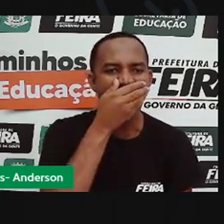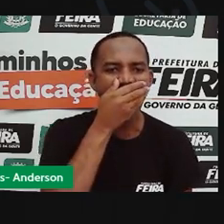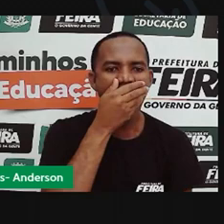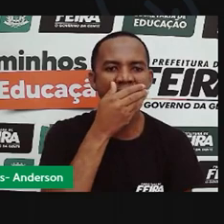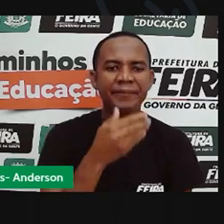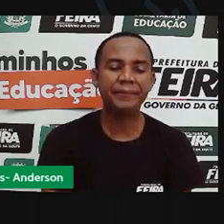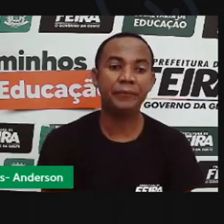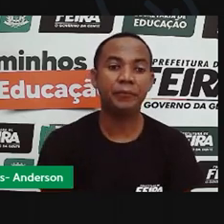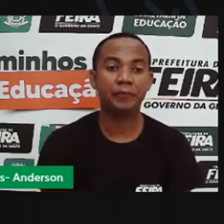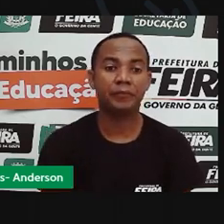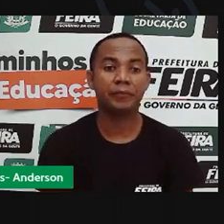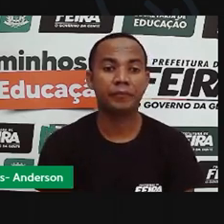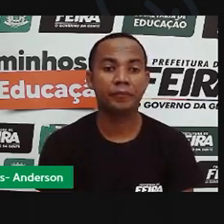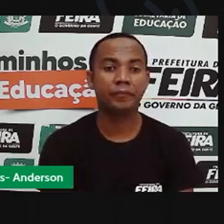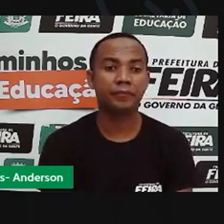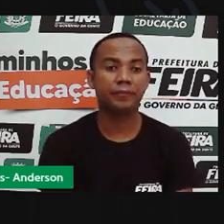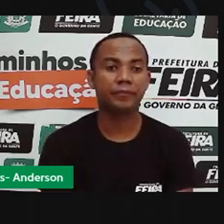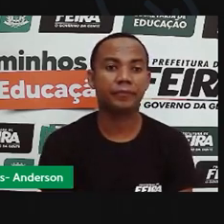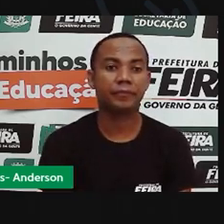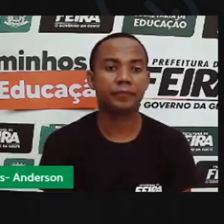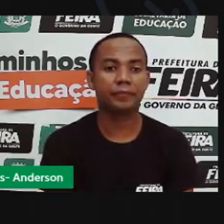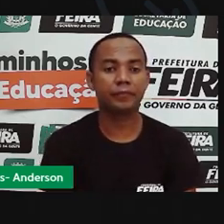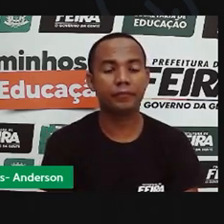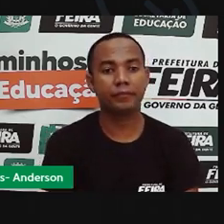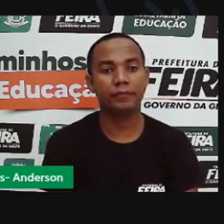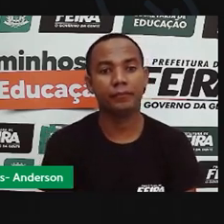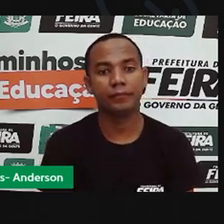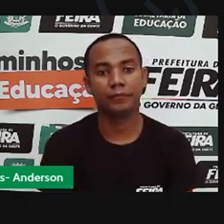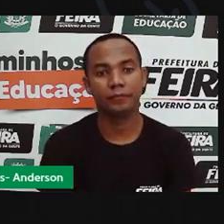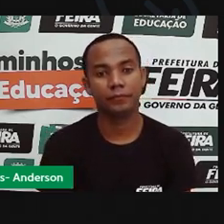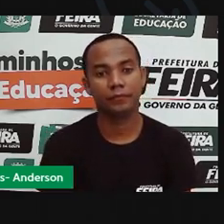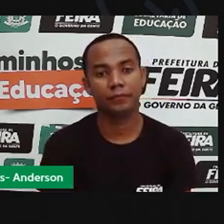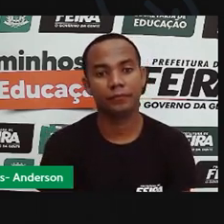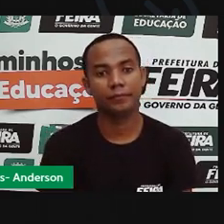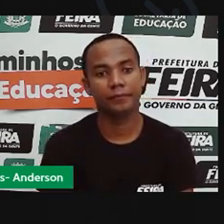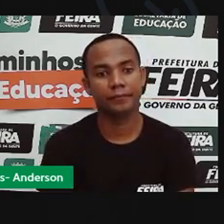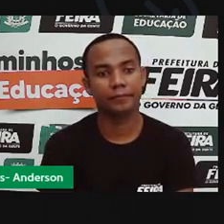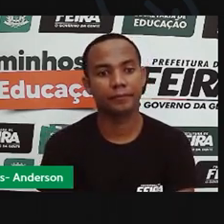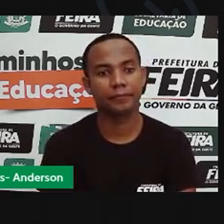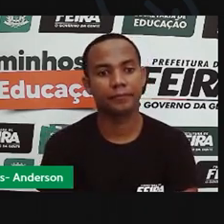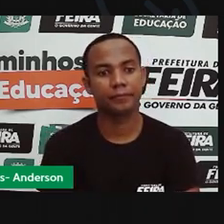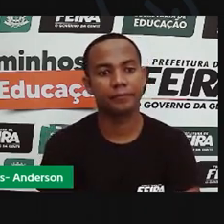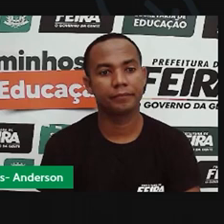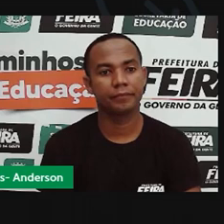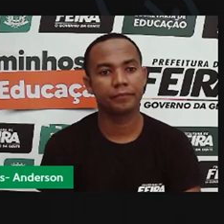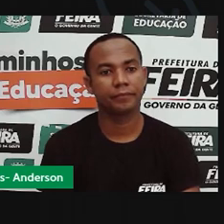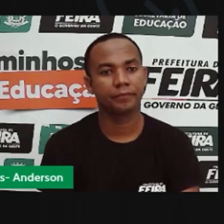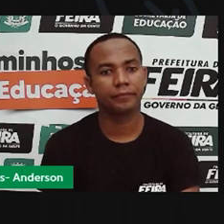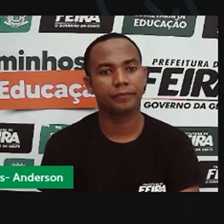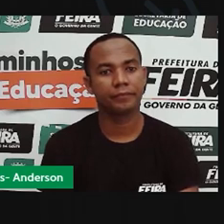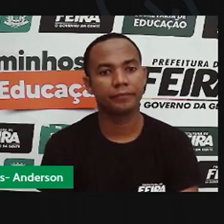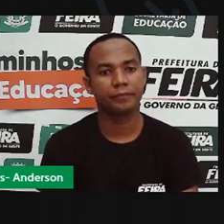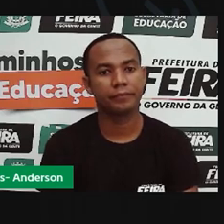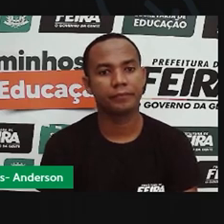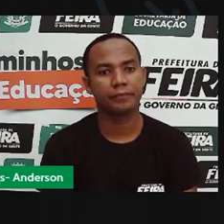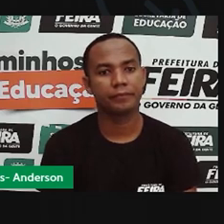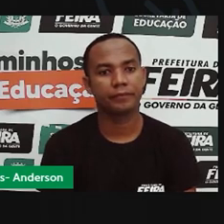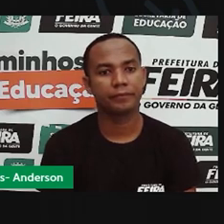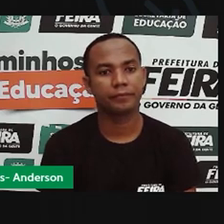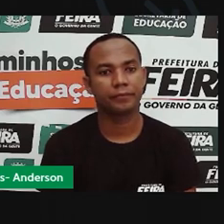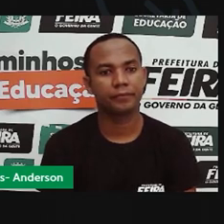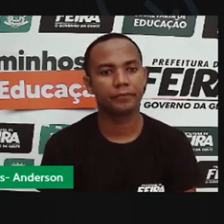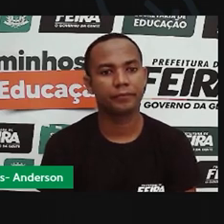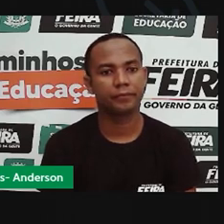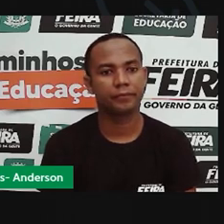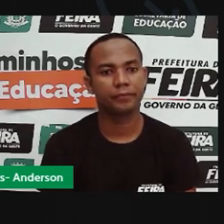a prova vai colocar aqui para ajudar a segurar um pouco mais o palito. Quem tem em casa